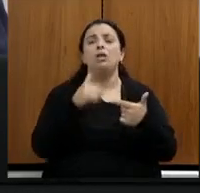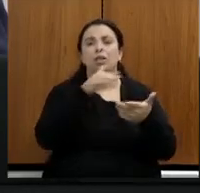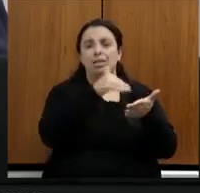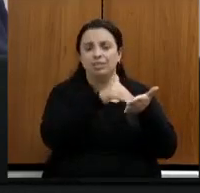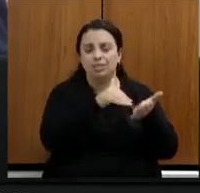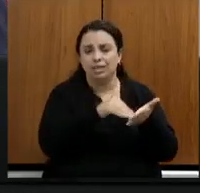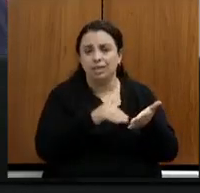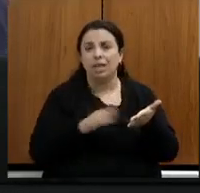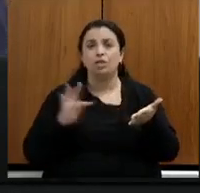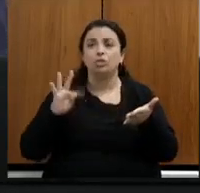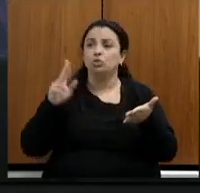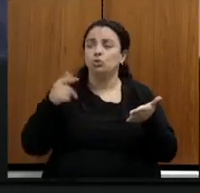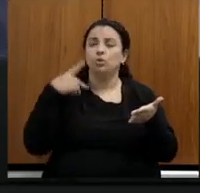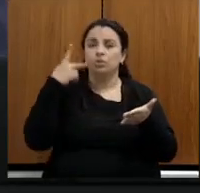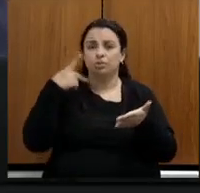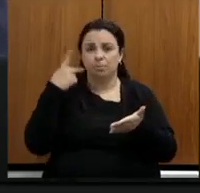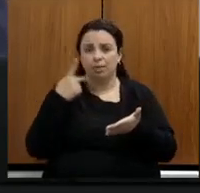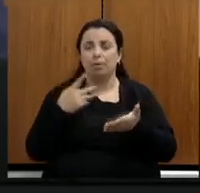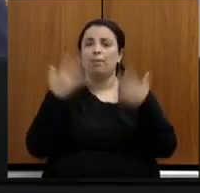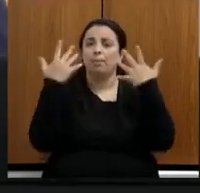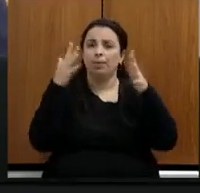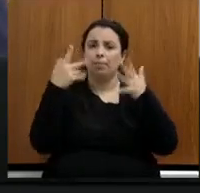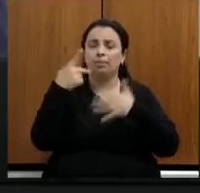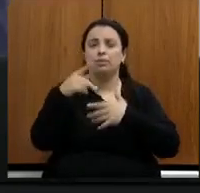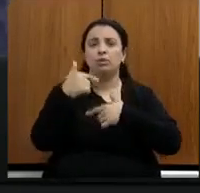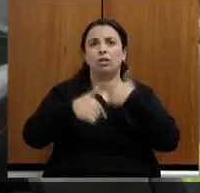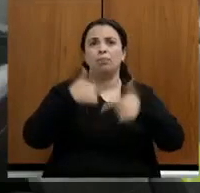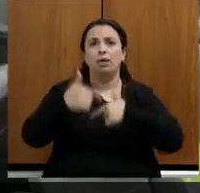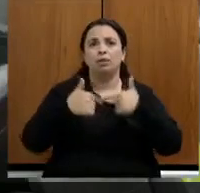todos os parlamentares que aqui se encontram parabéns pelo trabalho